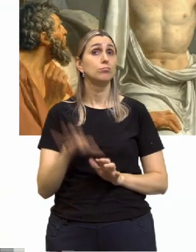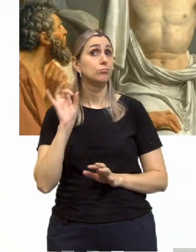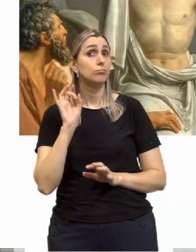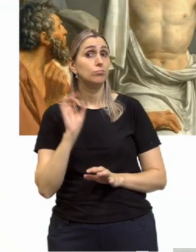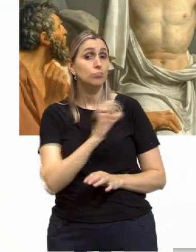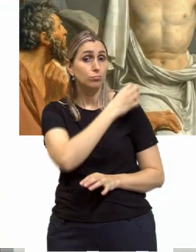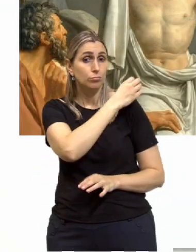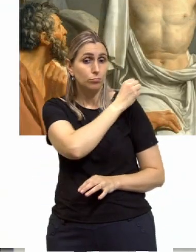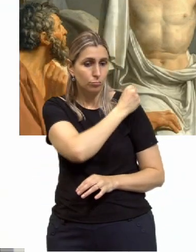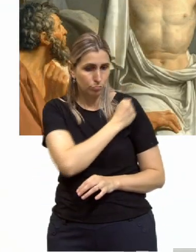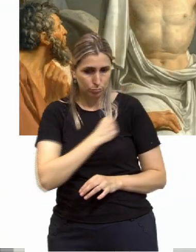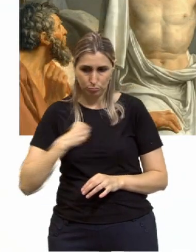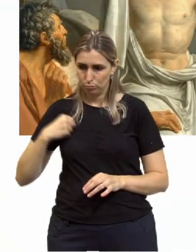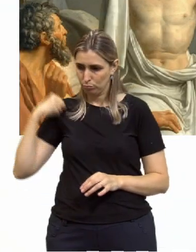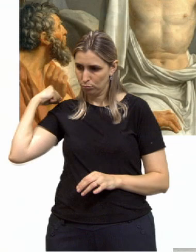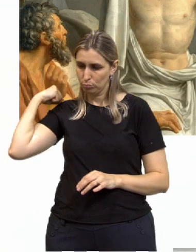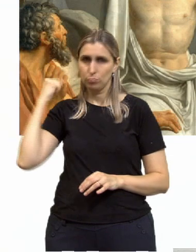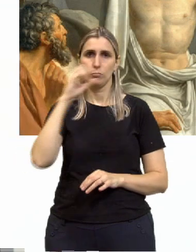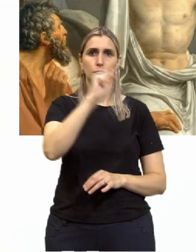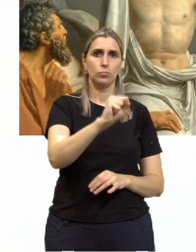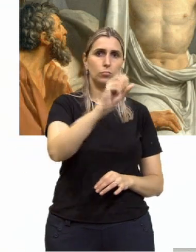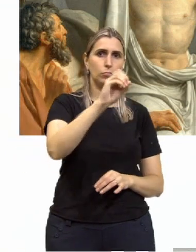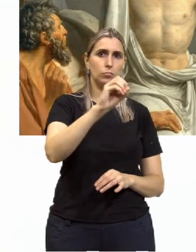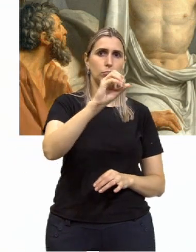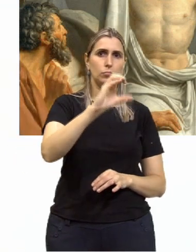Sócrates, nosso outro pensador,